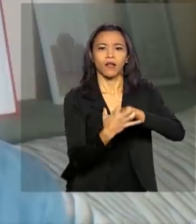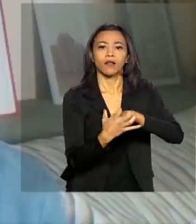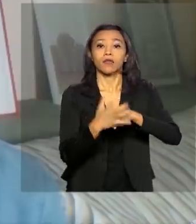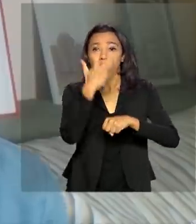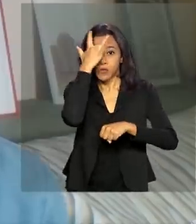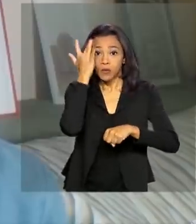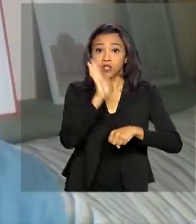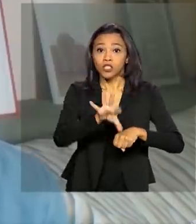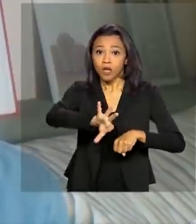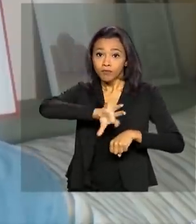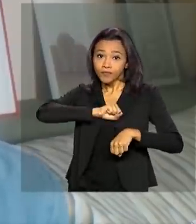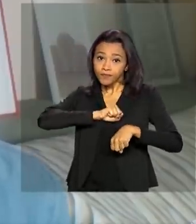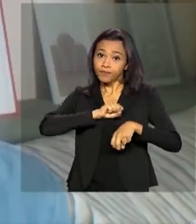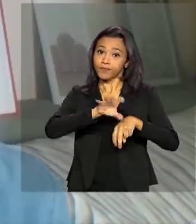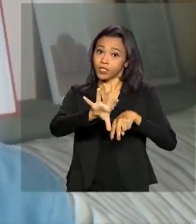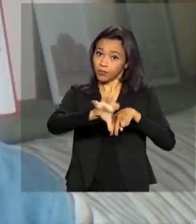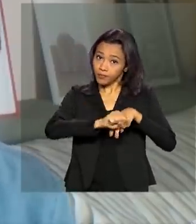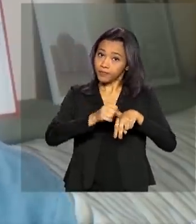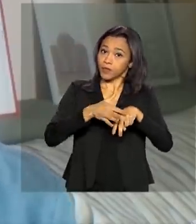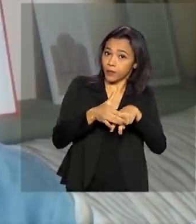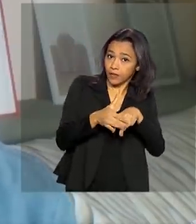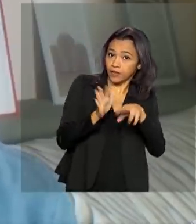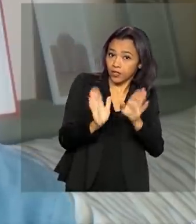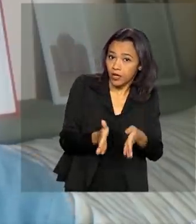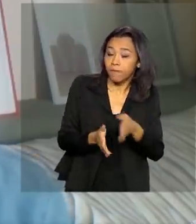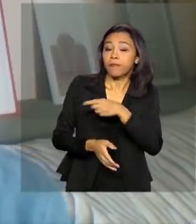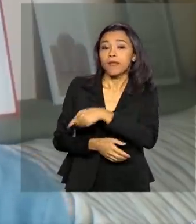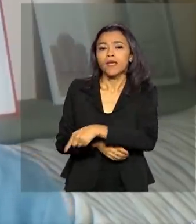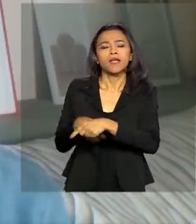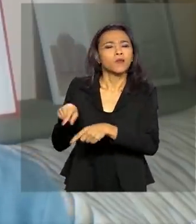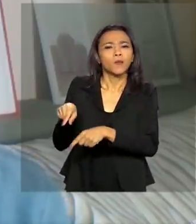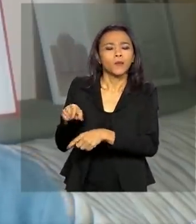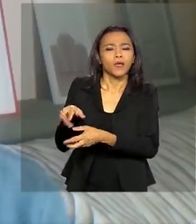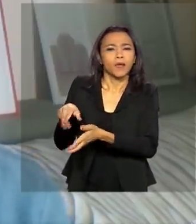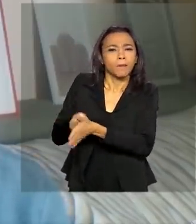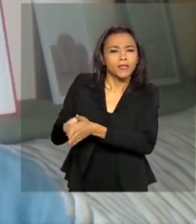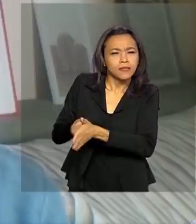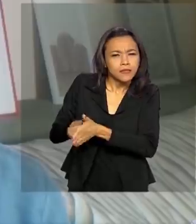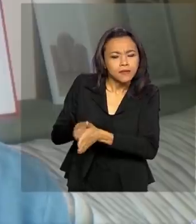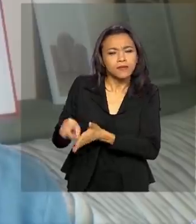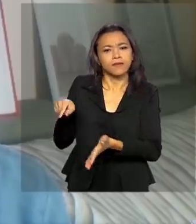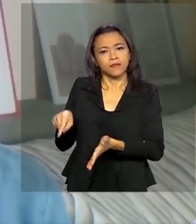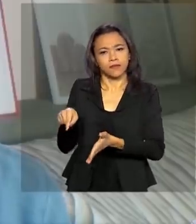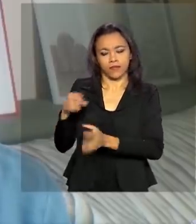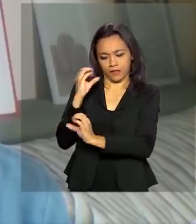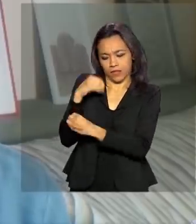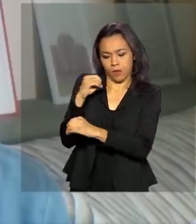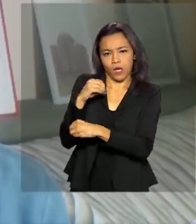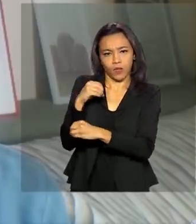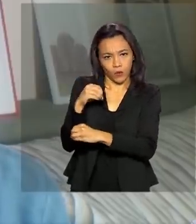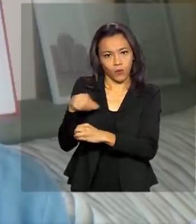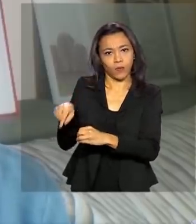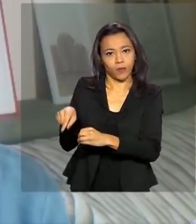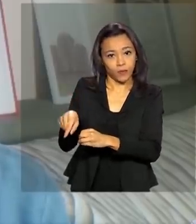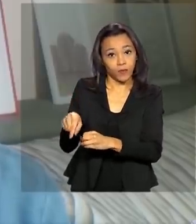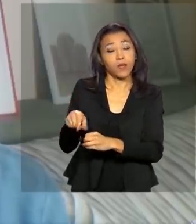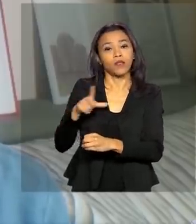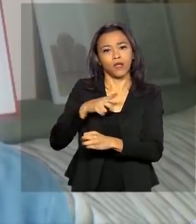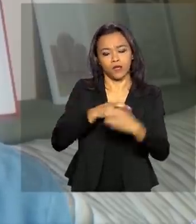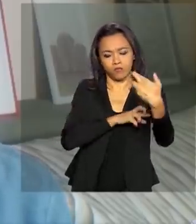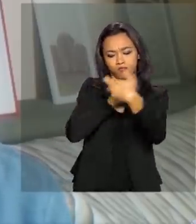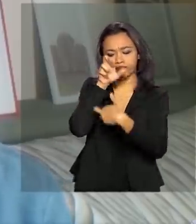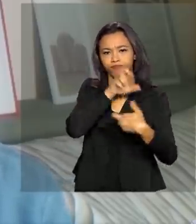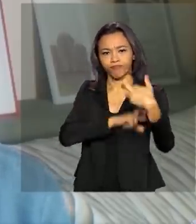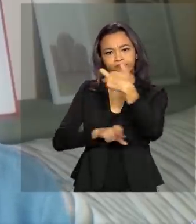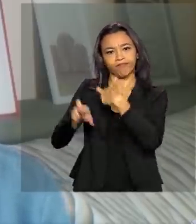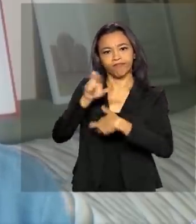infectados. O laboratório faz parte do Centro Nacional de Pesquisa em Energia e Materiais, organização social supervisionada pelo